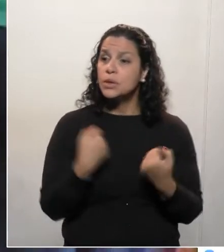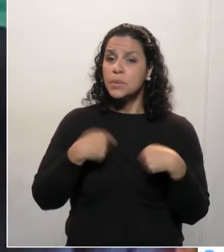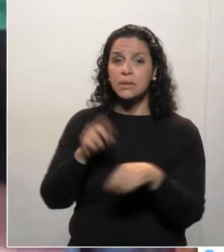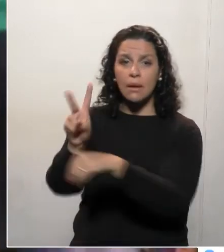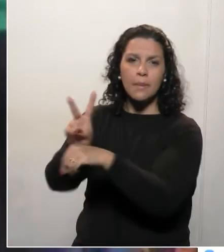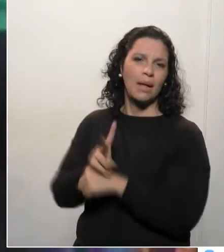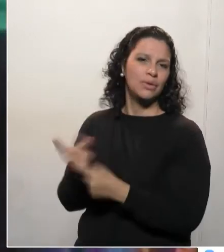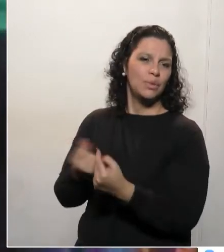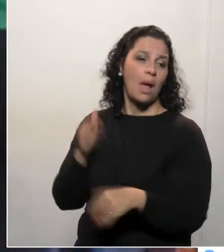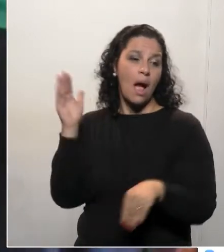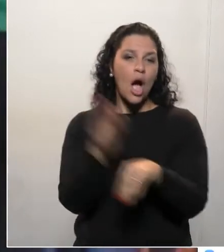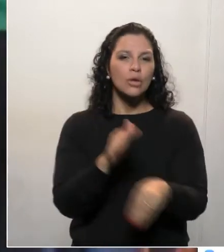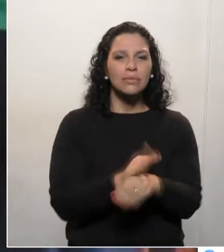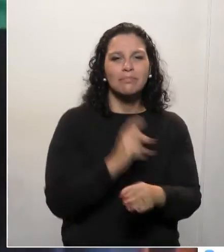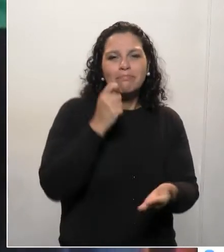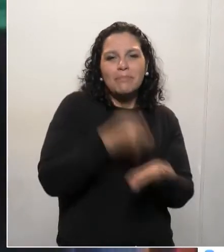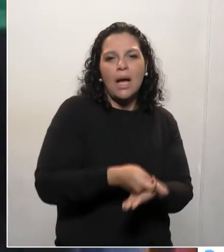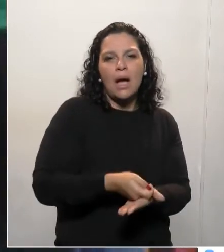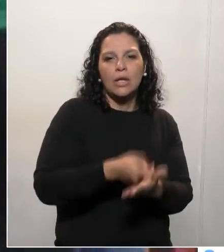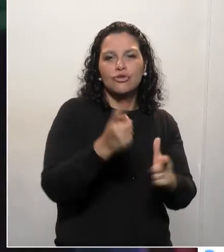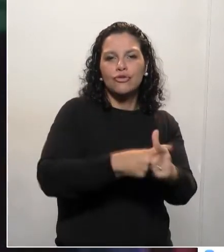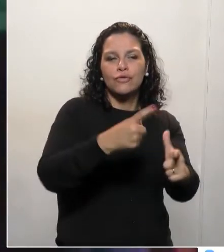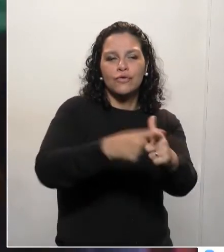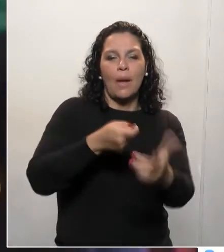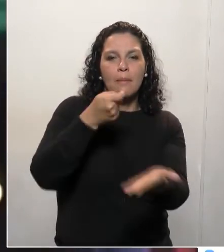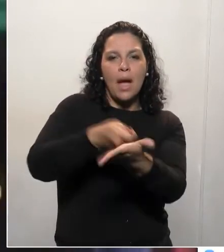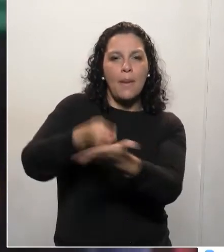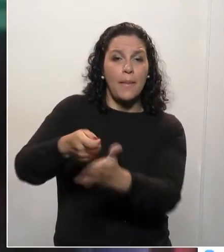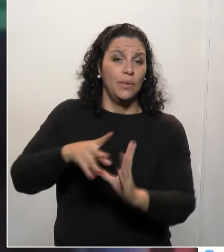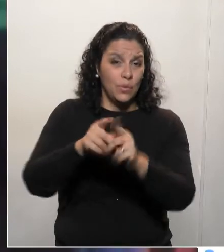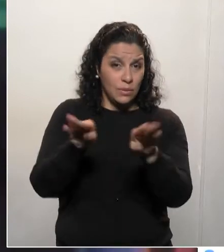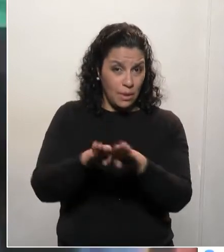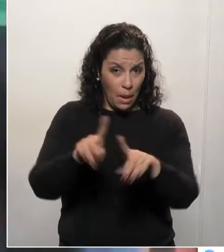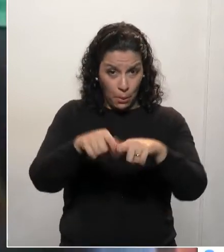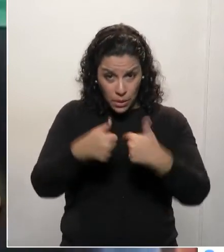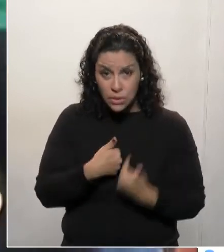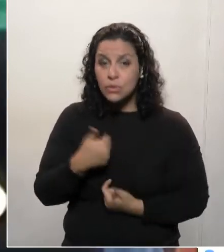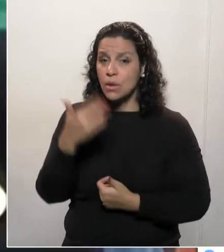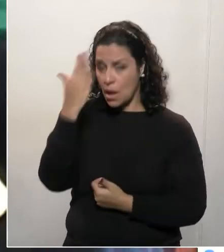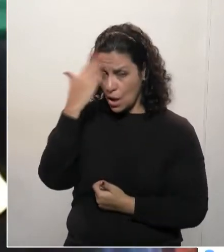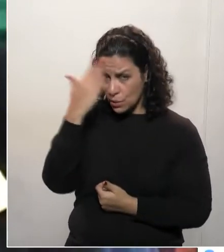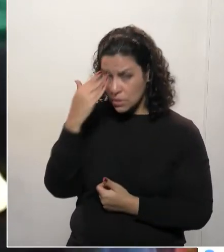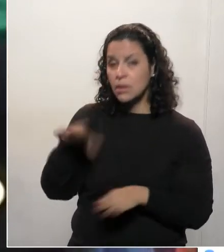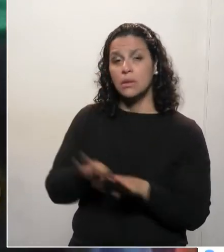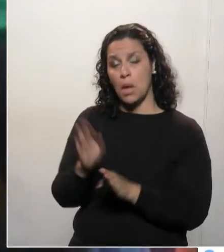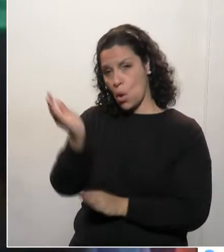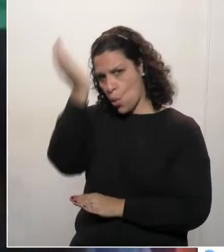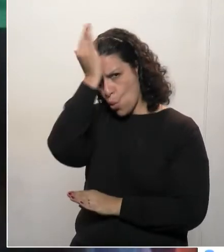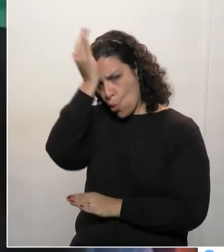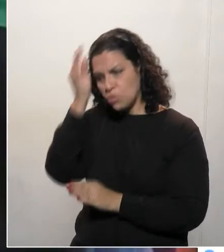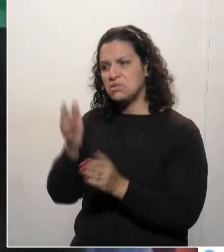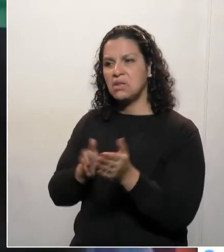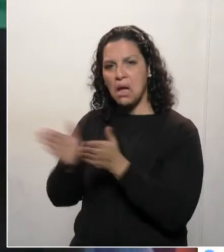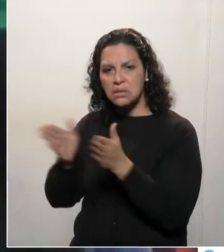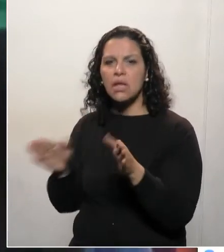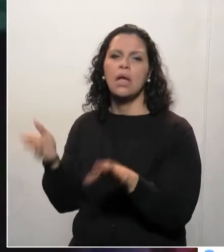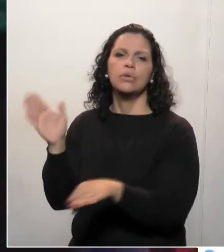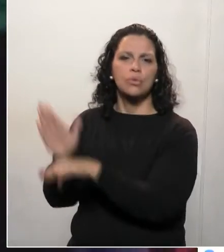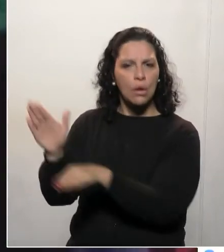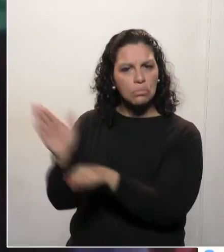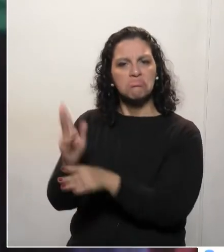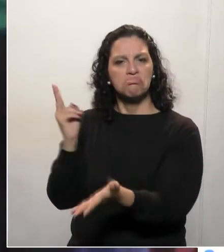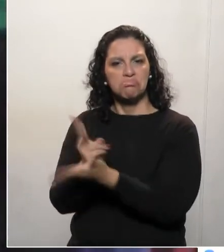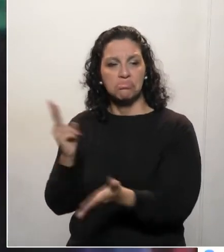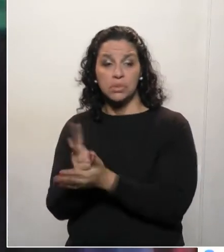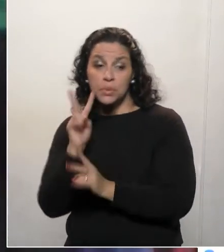pagar a conta, quem já está atrasado e tudo mais. Mas, eu acredito na sensibilidade do líder do governo, na sensibilidade do governo aí, e